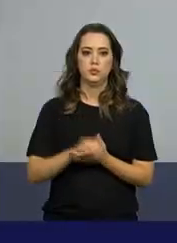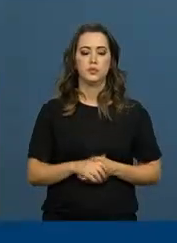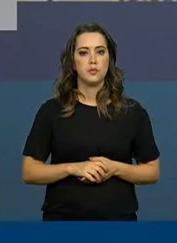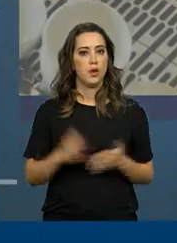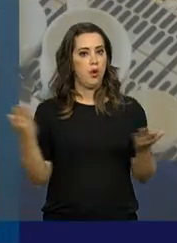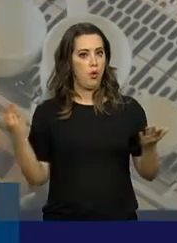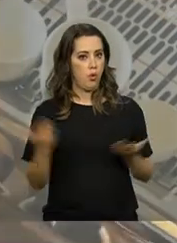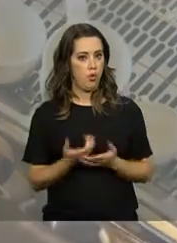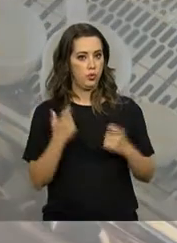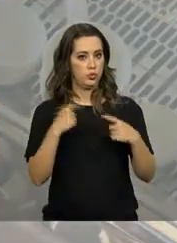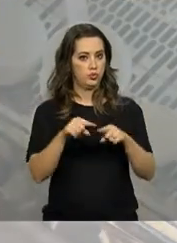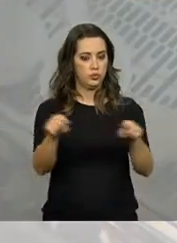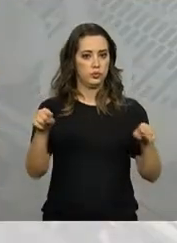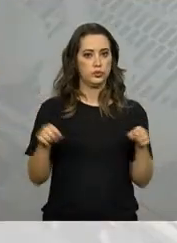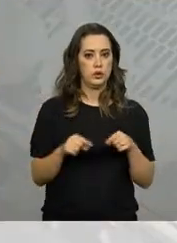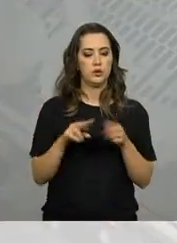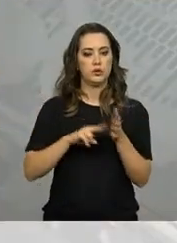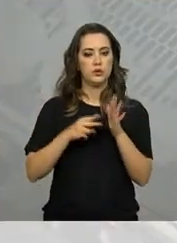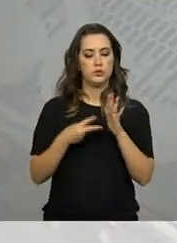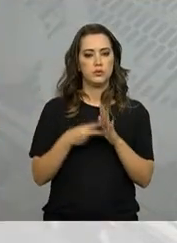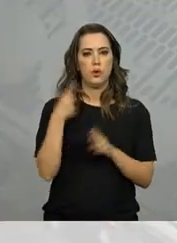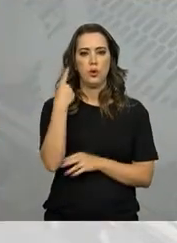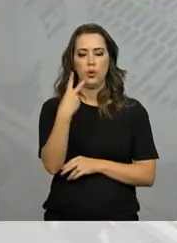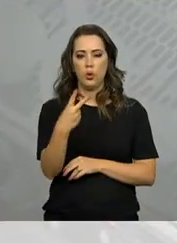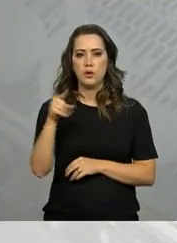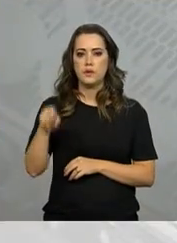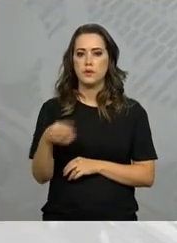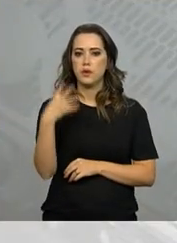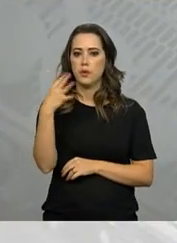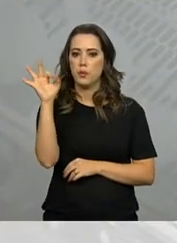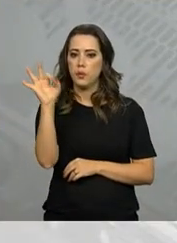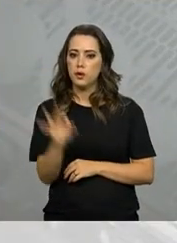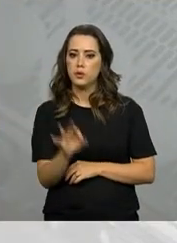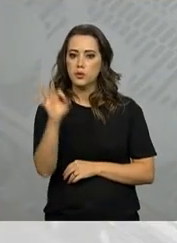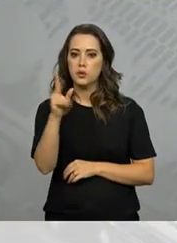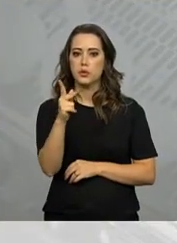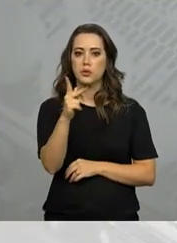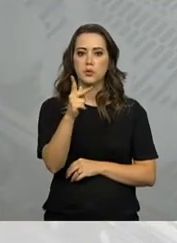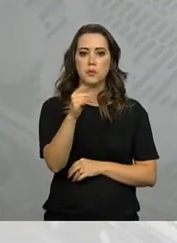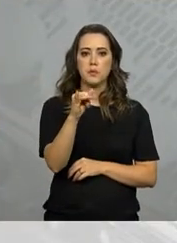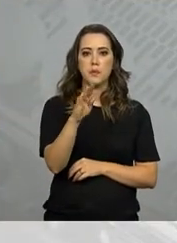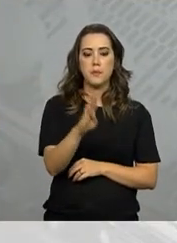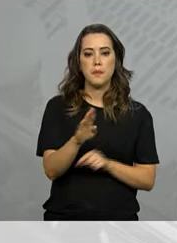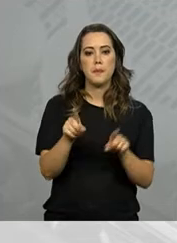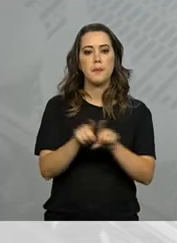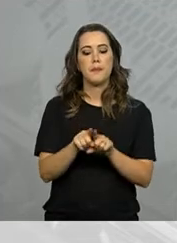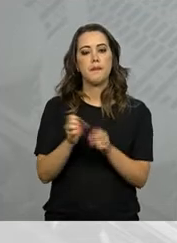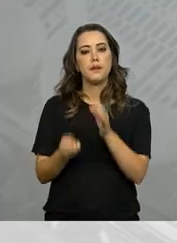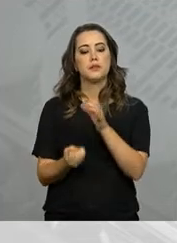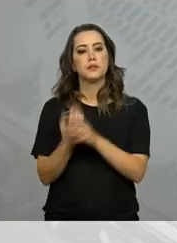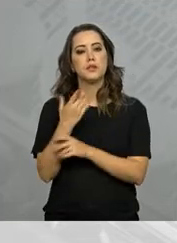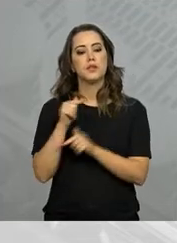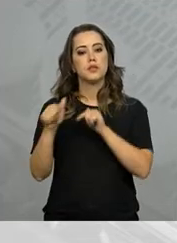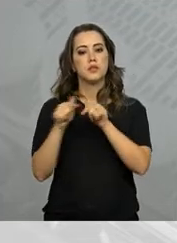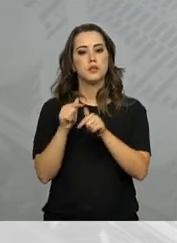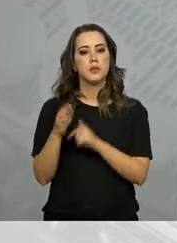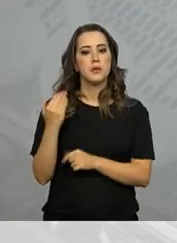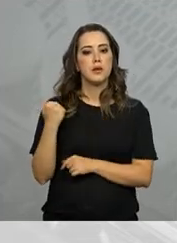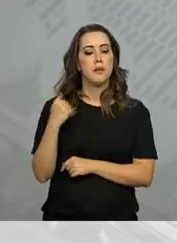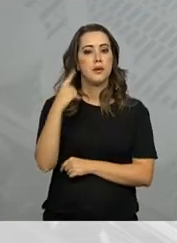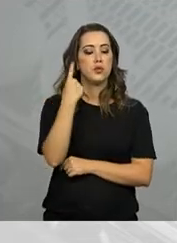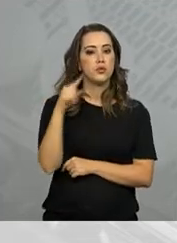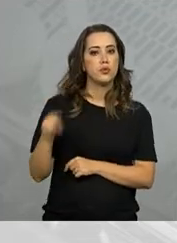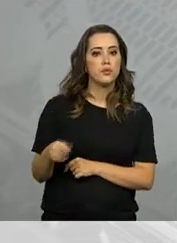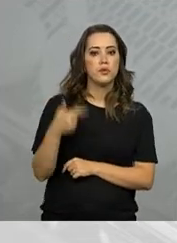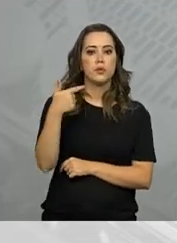Hoje, as franquias respondem por 2,4% do produto interno bruto brasileiro e empregam diretamente mais de 1